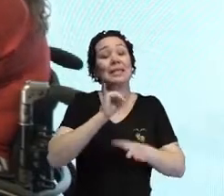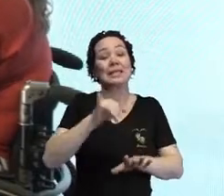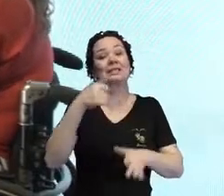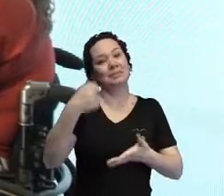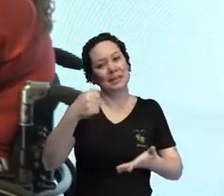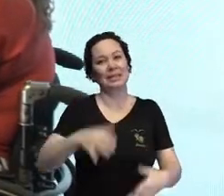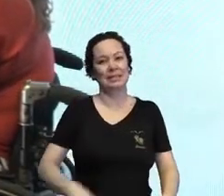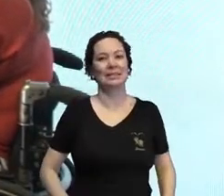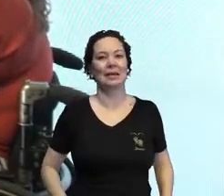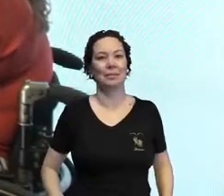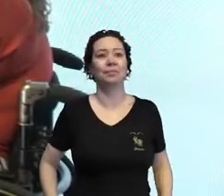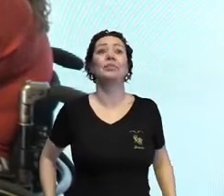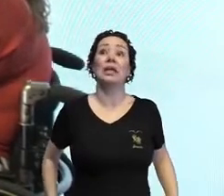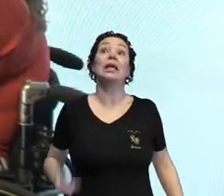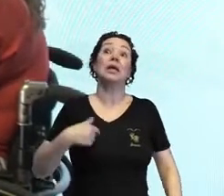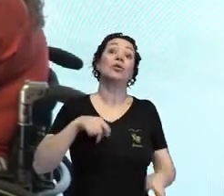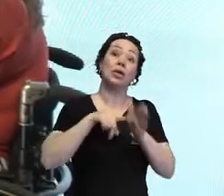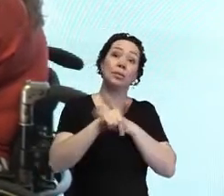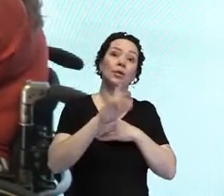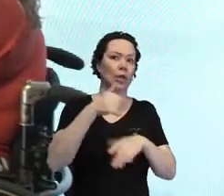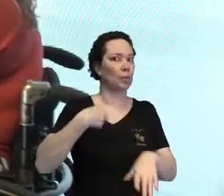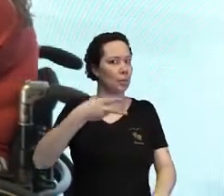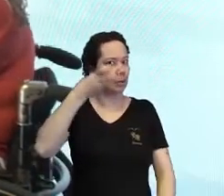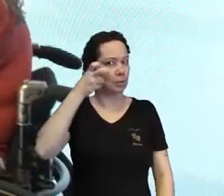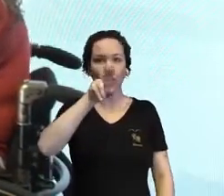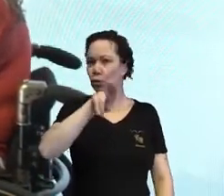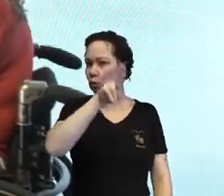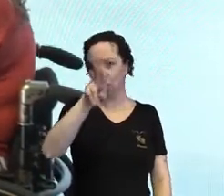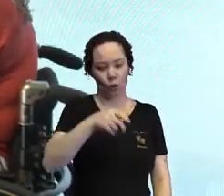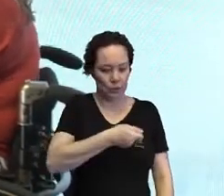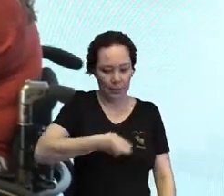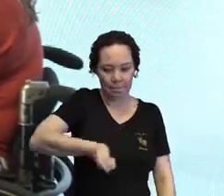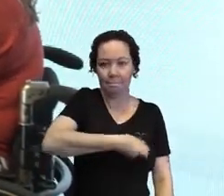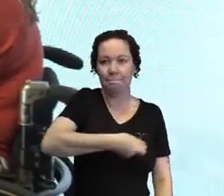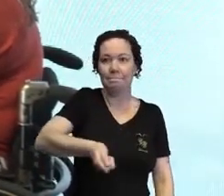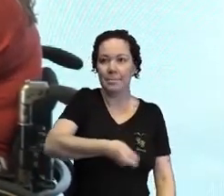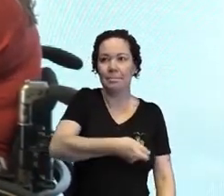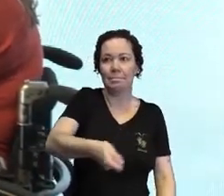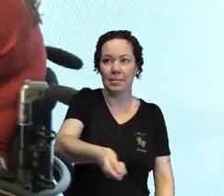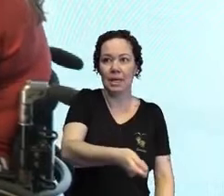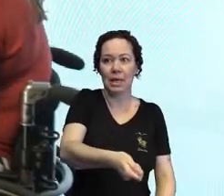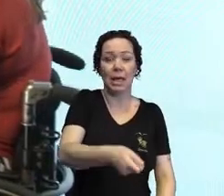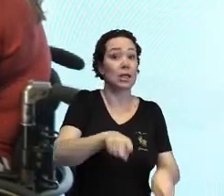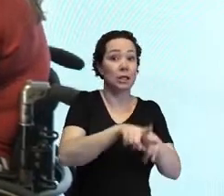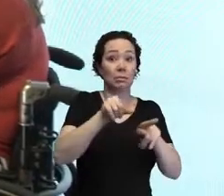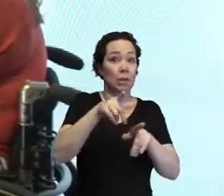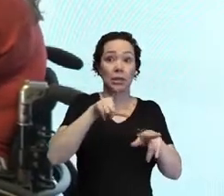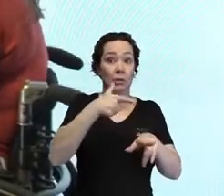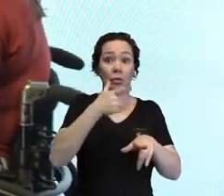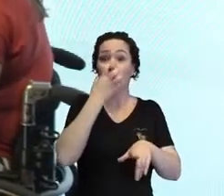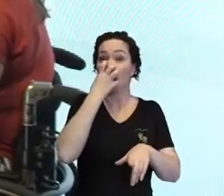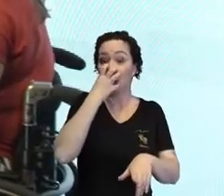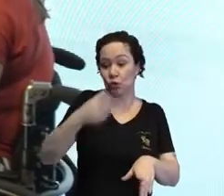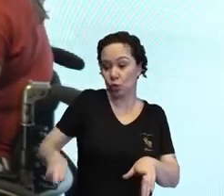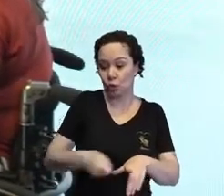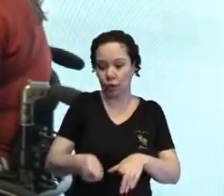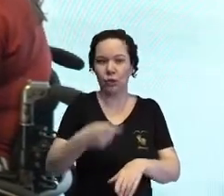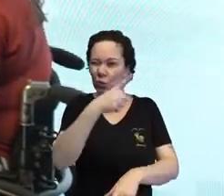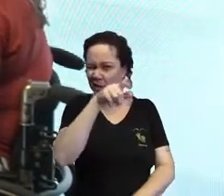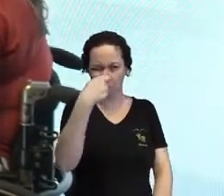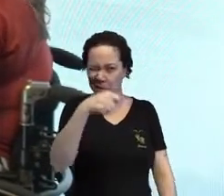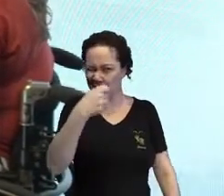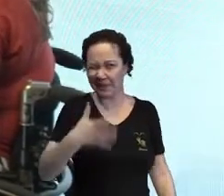É isso que eu ia te perguntar. Eu ia falar assim, eu notei que você não usa bengala e nem tem cão-guia. Você não precisa mesmo?